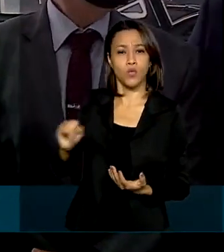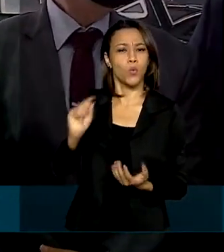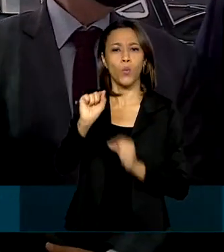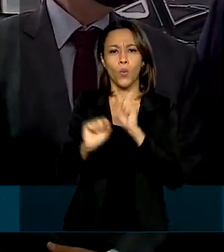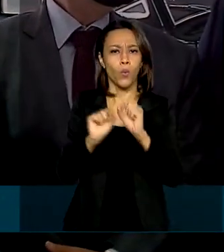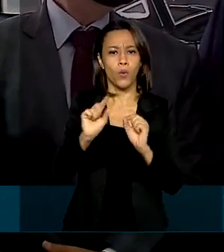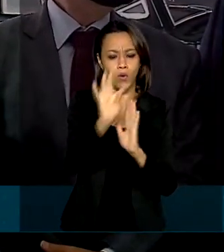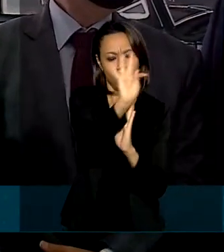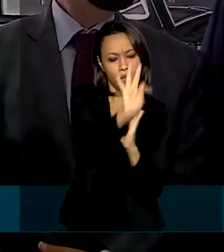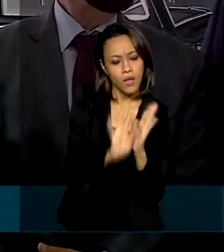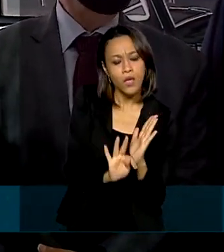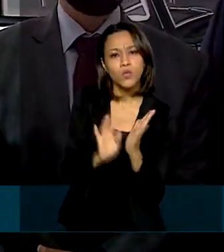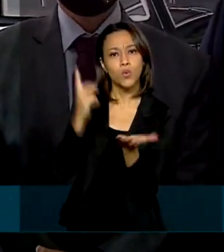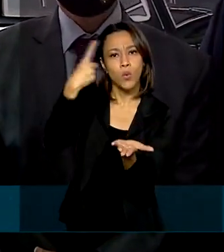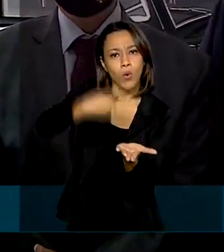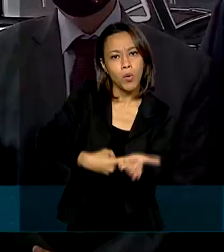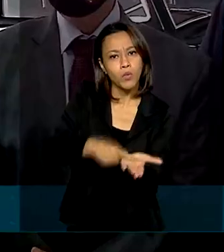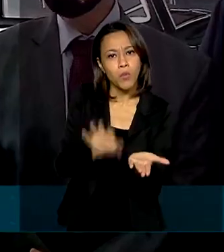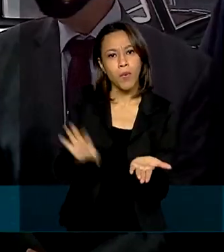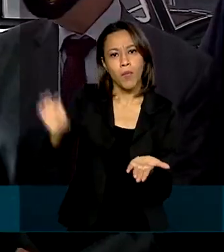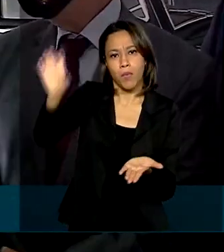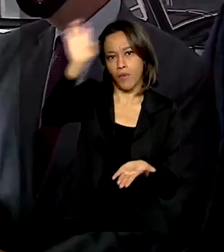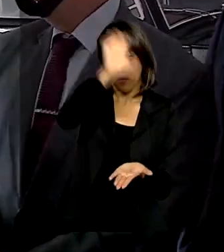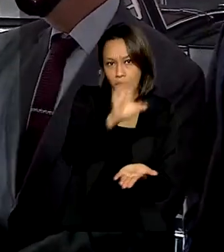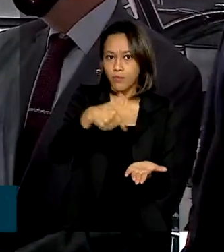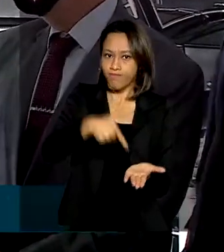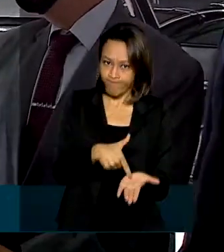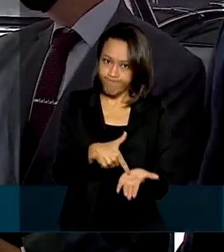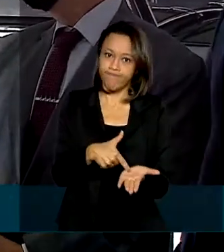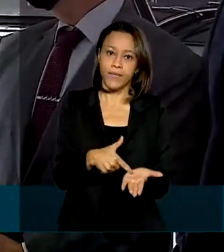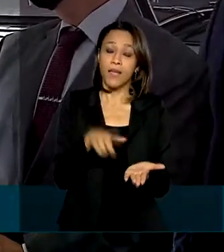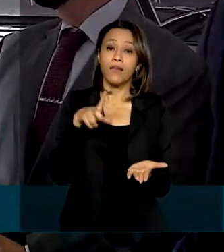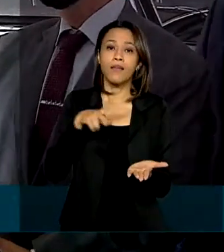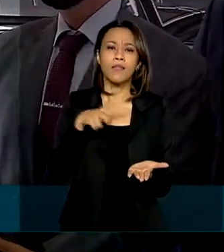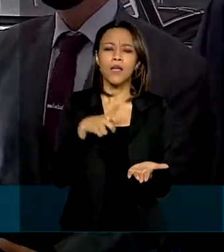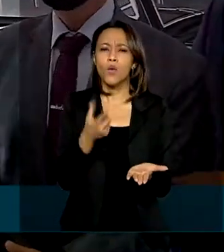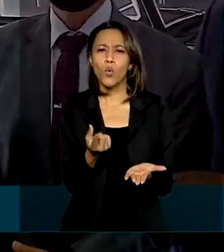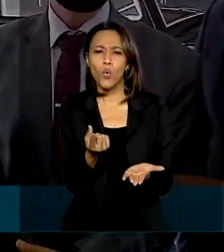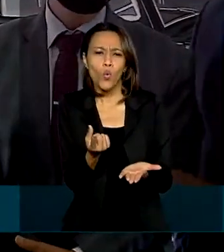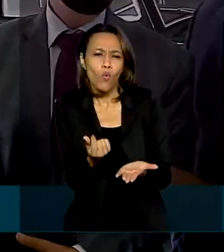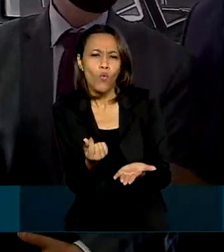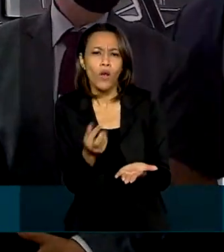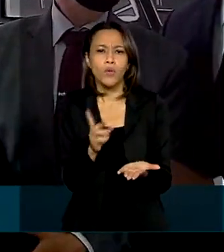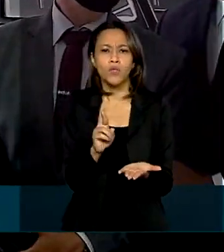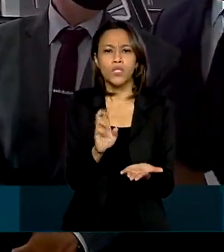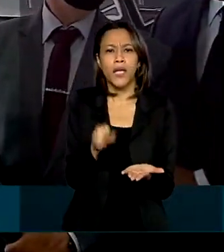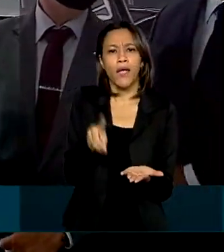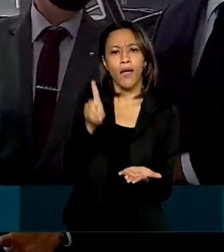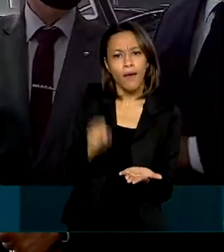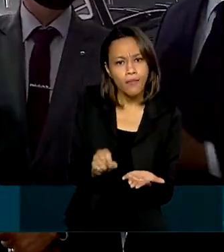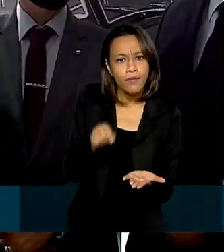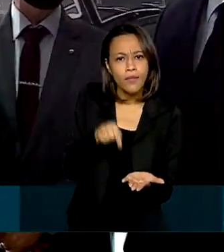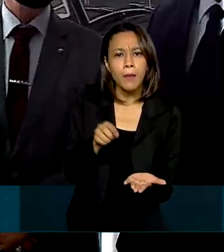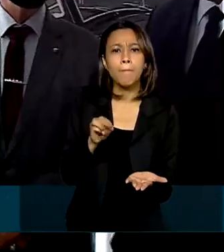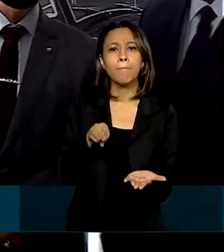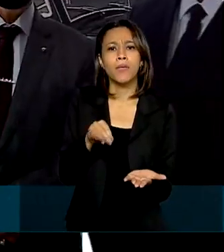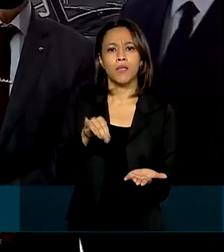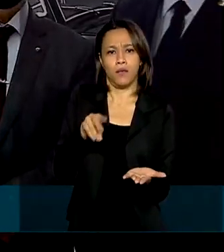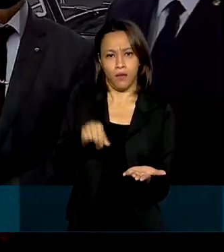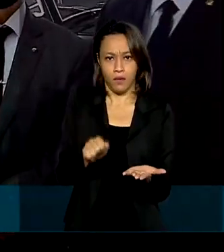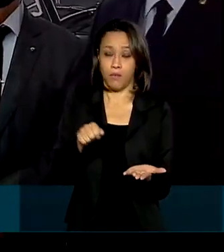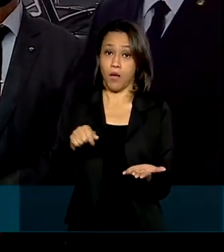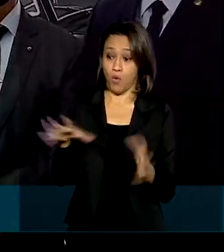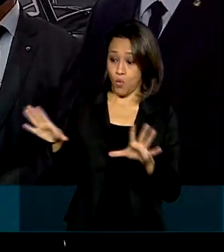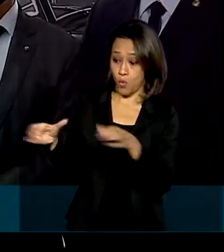onde estará o conceito do programa de renda mínima, e a equipe econômica,